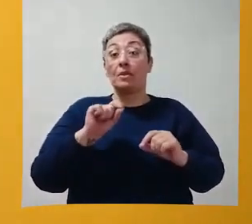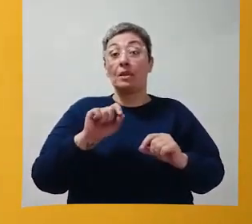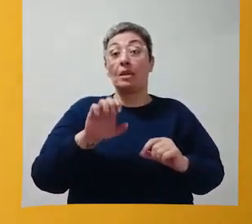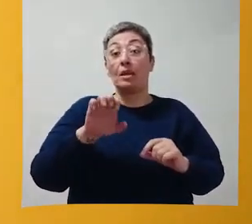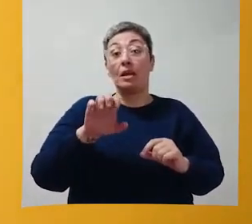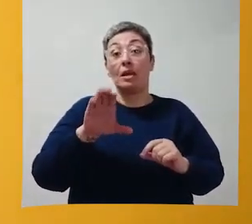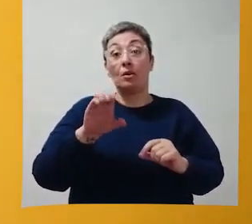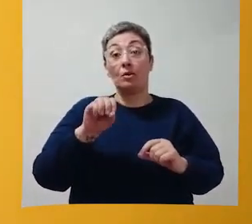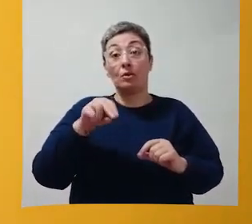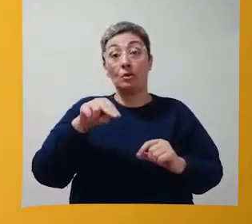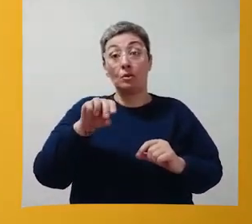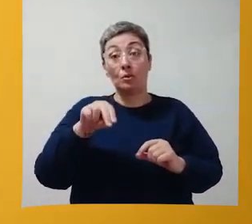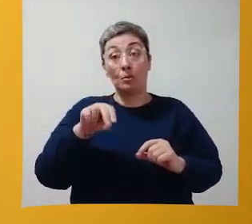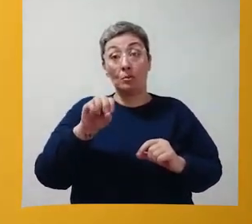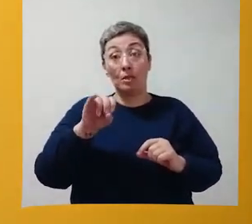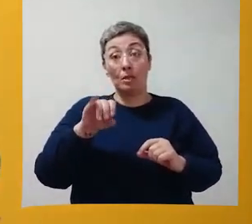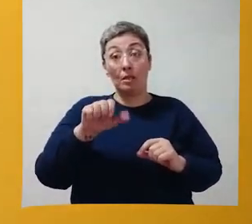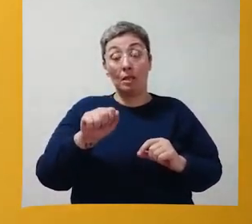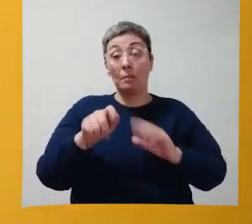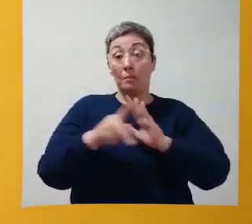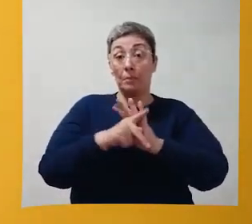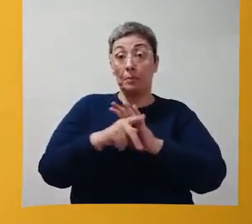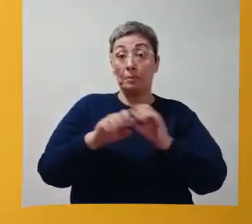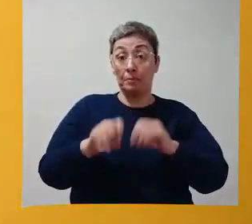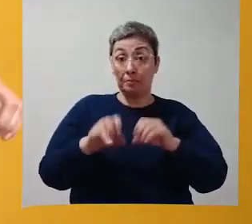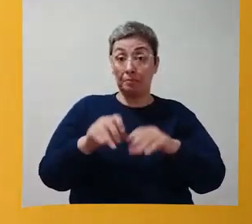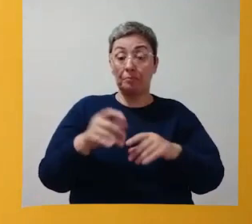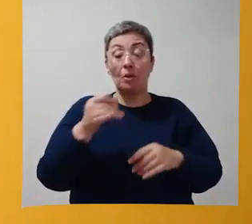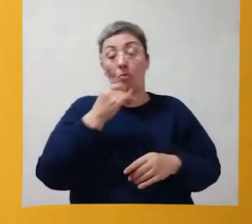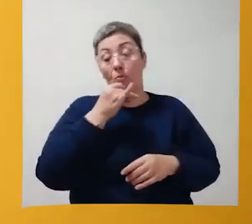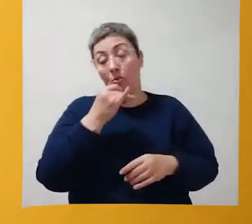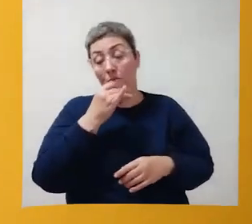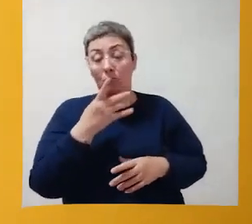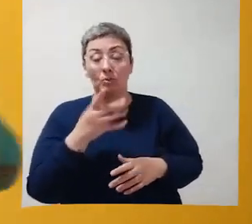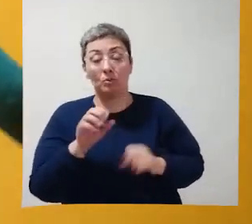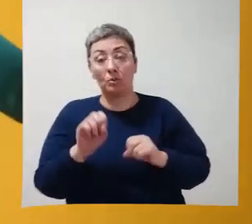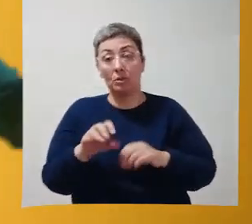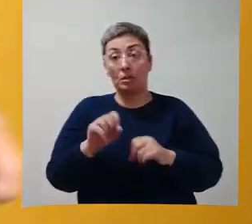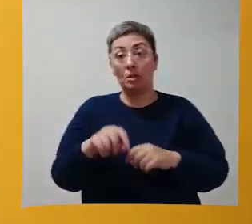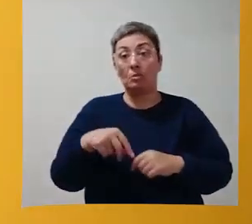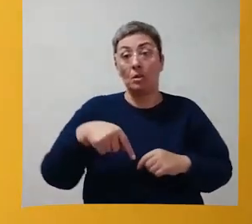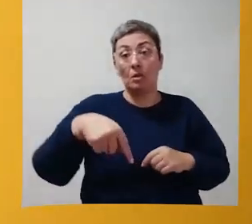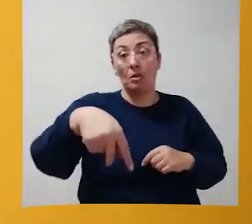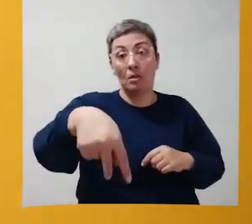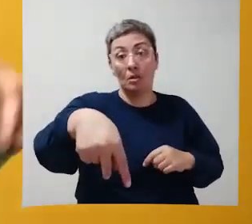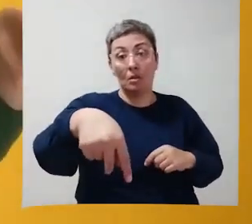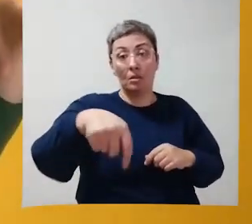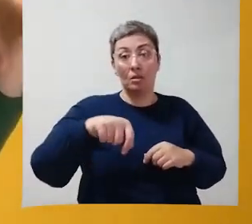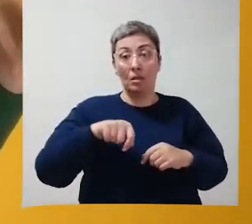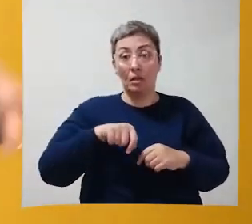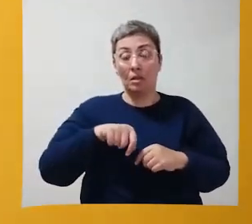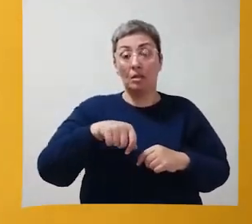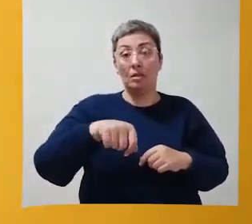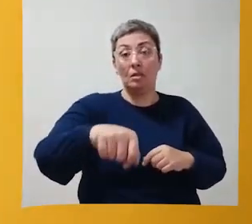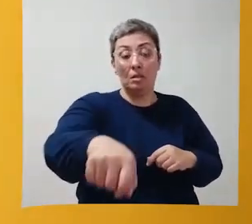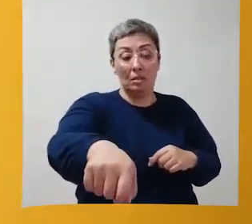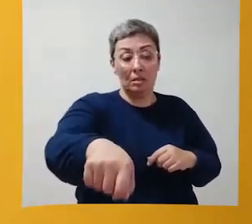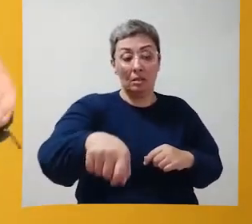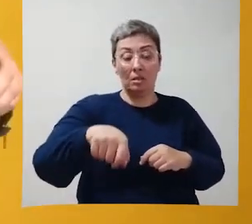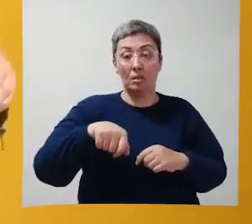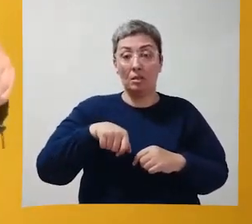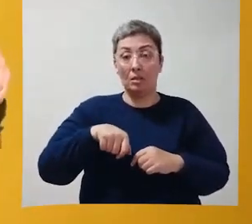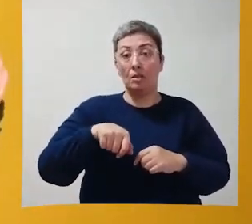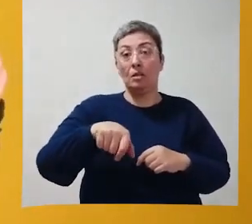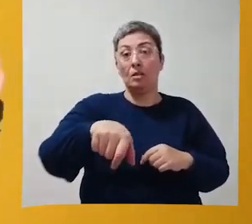economia de ensino. Por que? Eu estou lá ensinando a criança a ir para frente e para trás com o carrinho. Apenas ir para